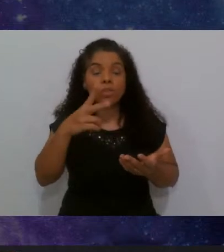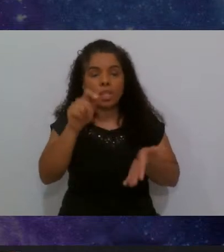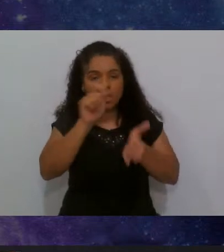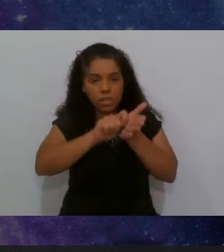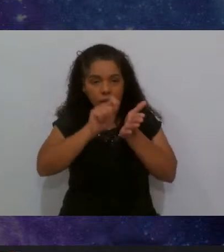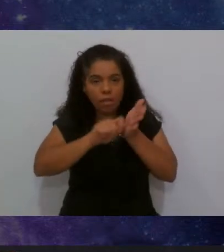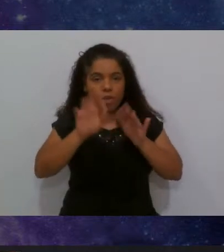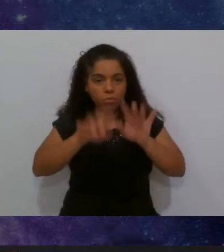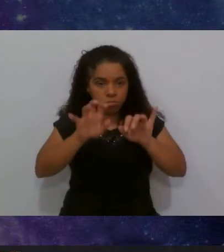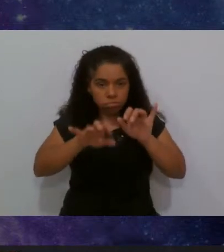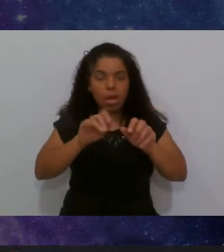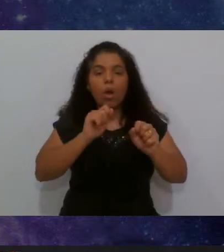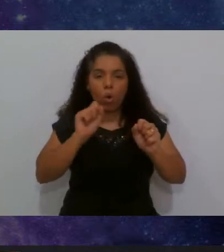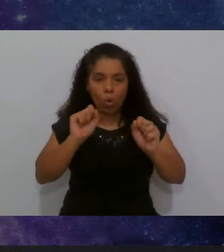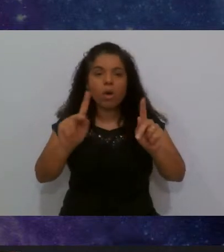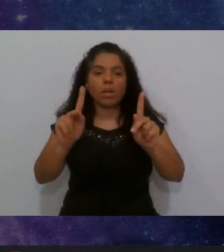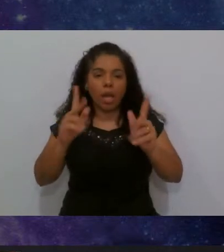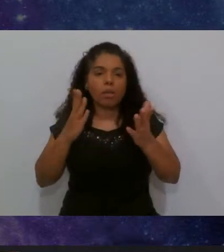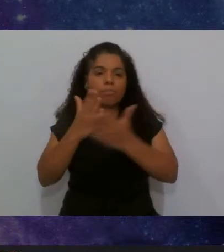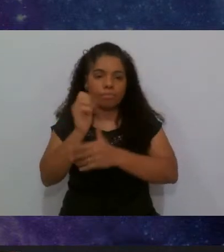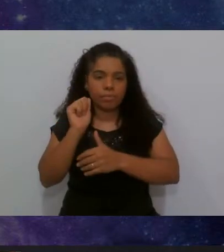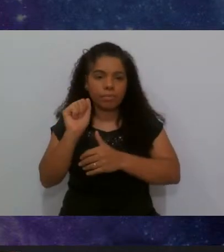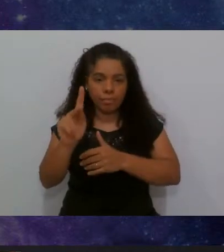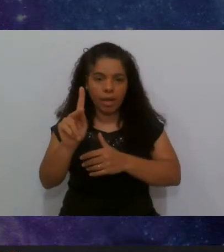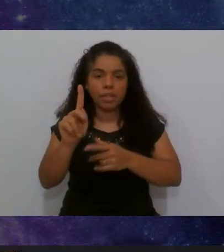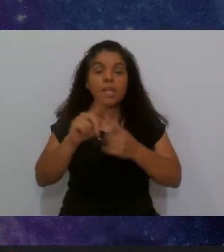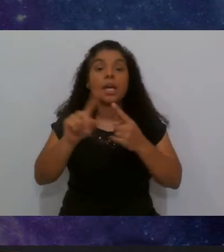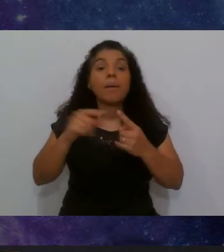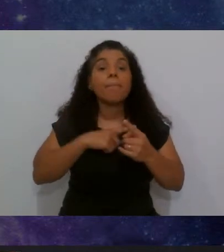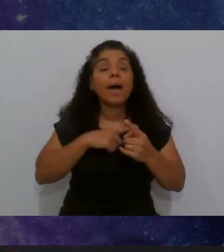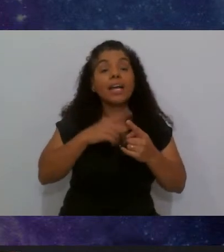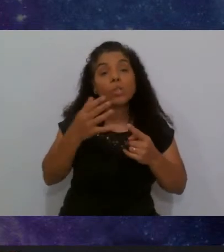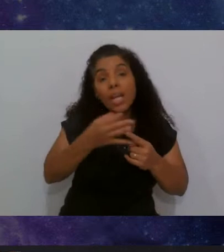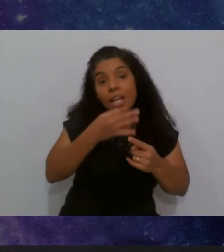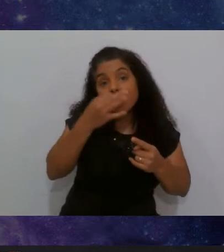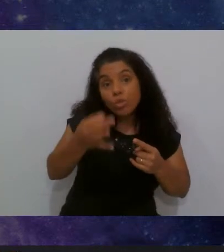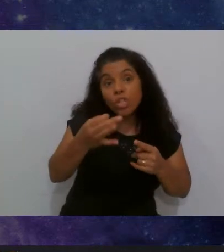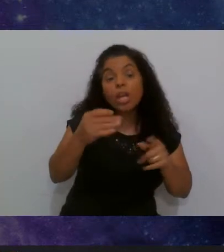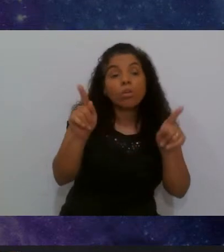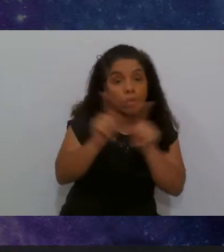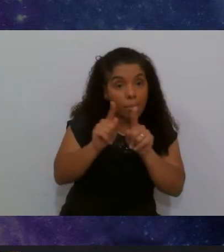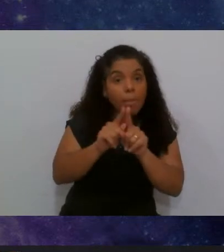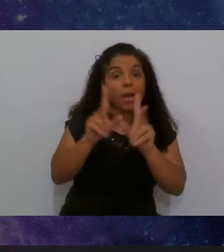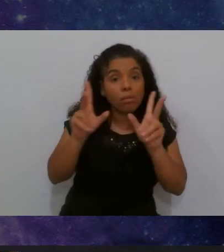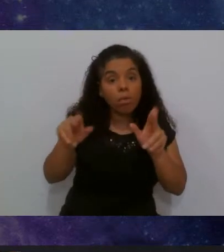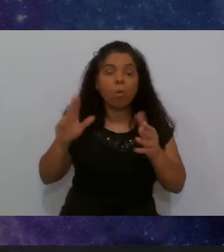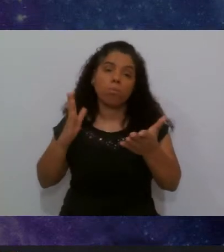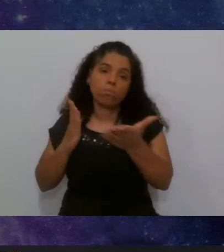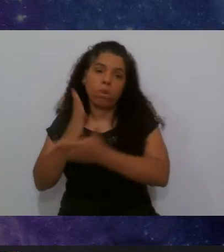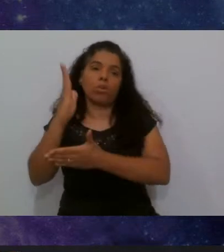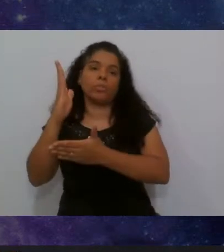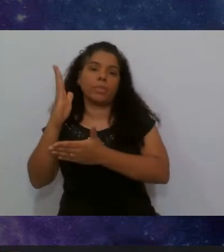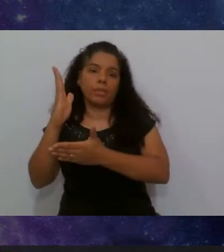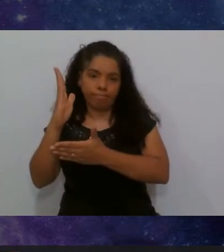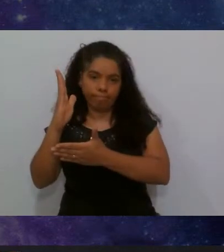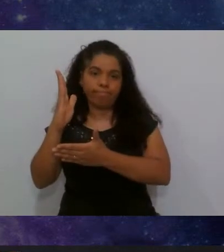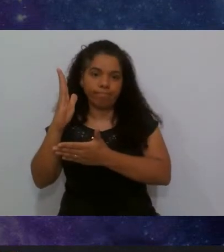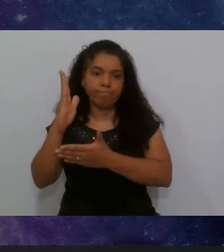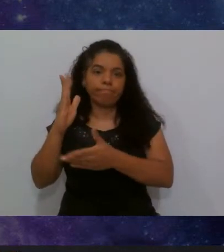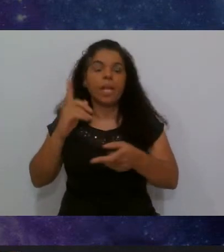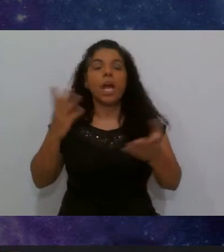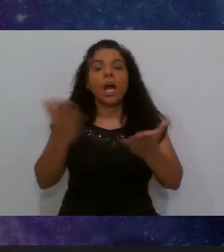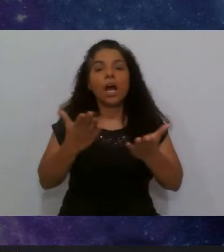passa e o jeito que ele está sugerindo também pode passar agora tem